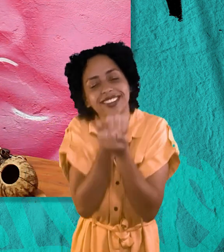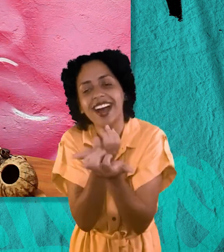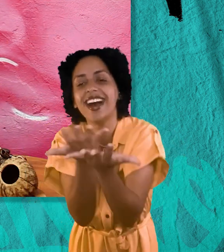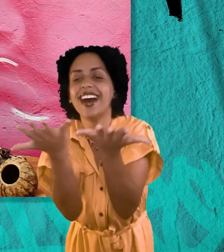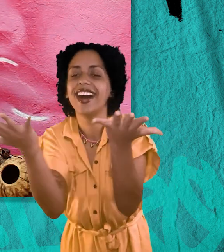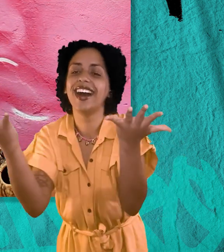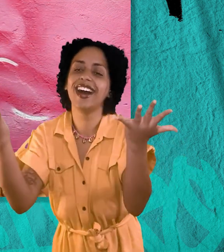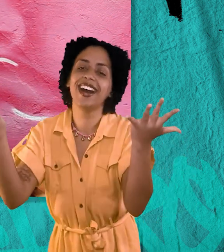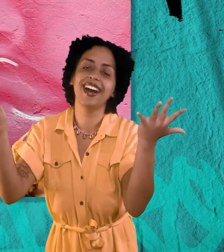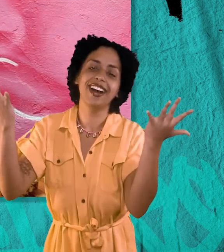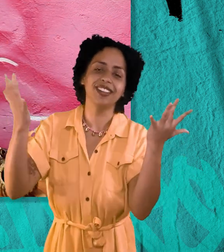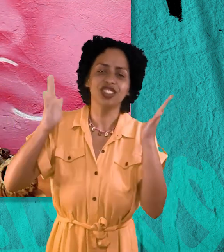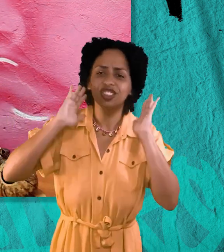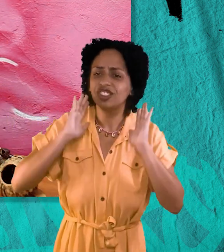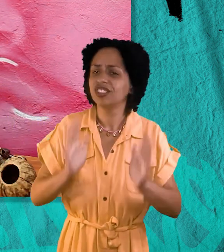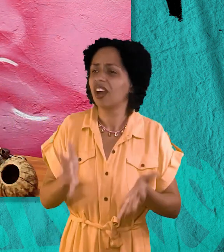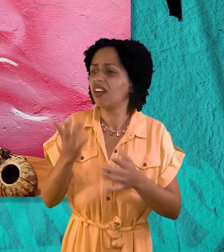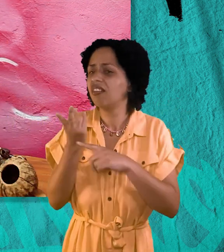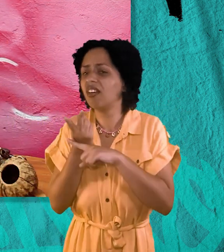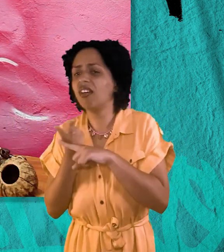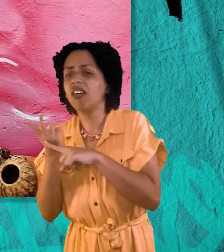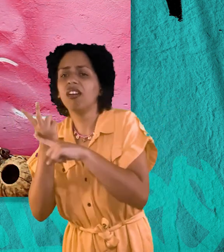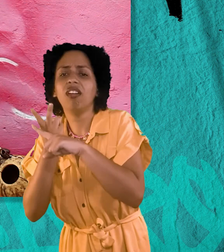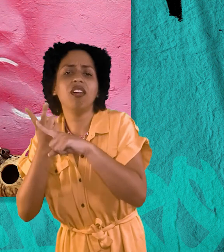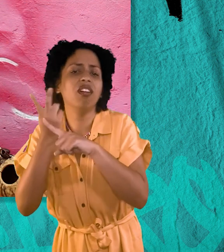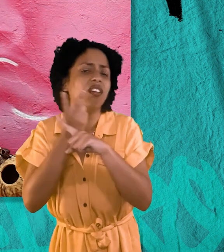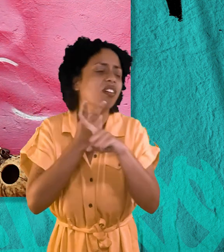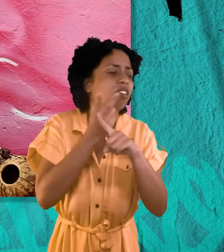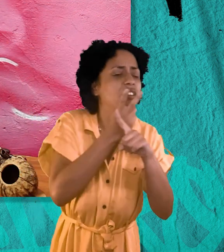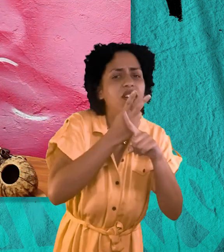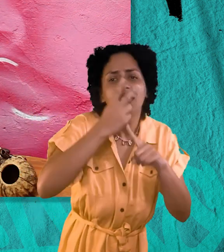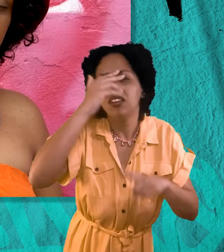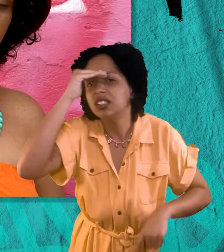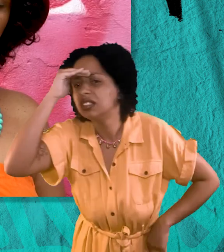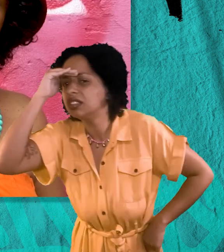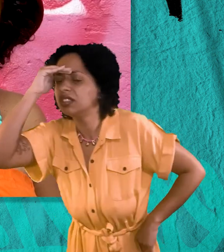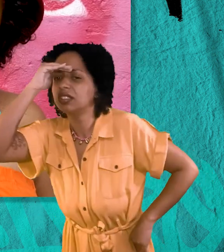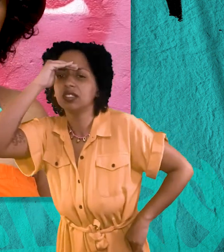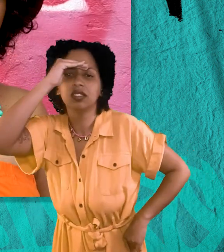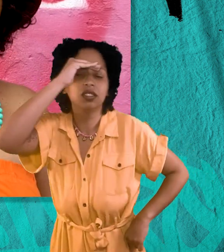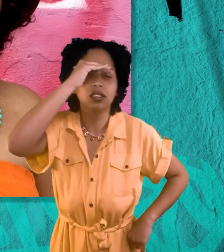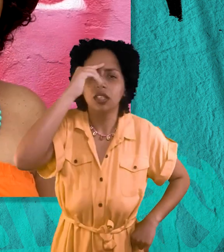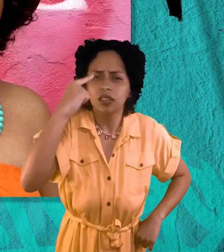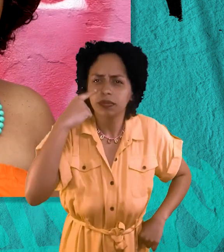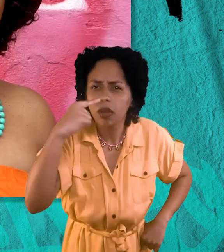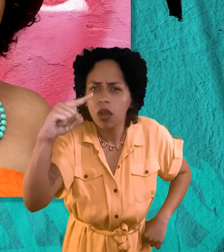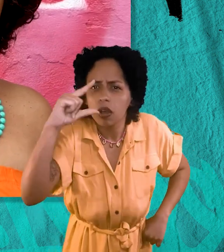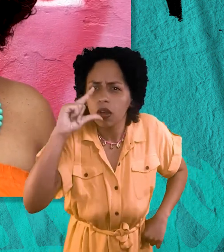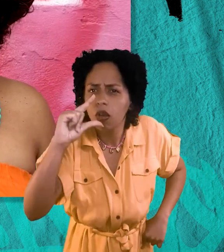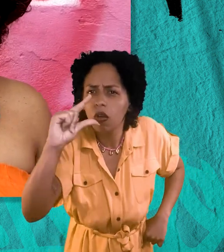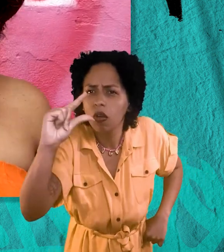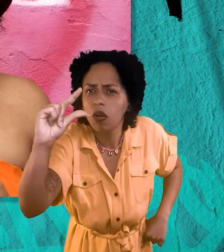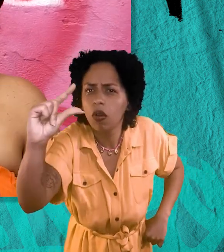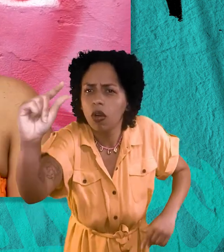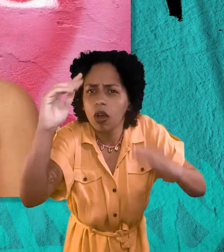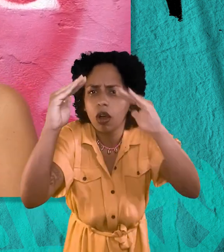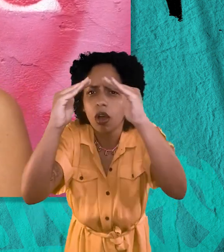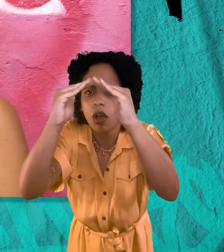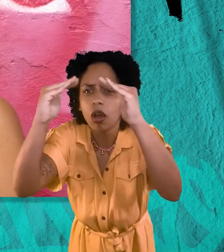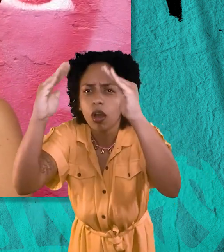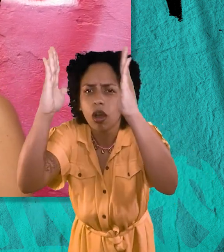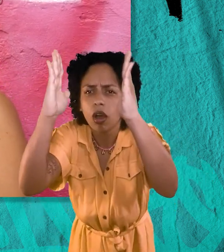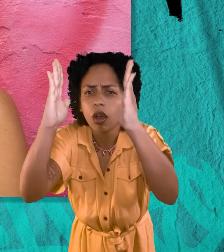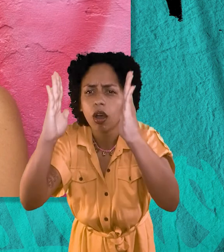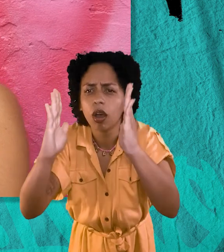Quando a gente já estava quase desistindo, no fim de uma ruazinha comprida. Um